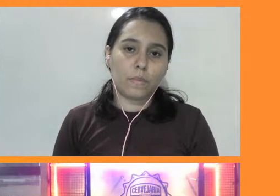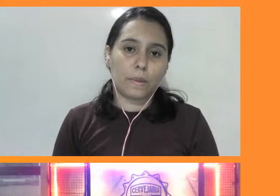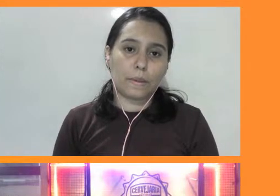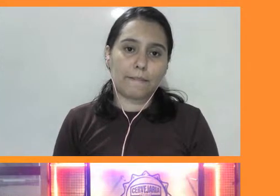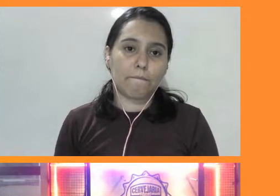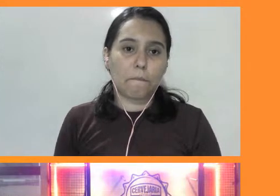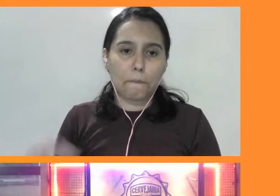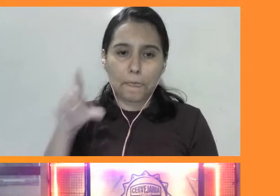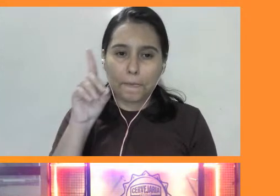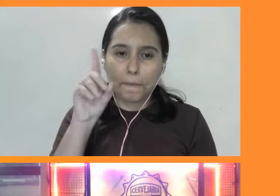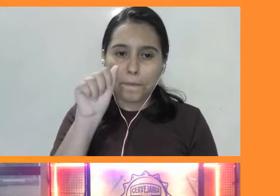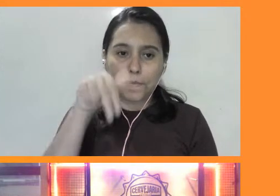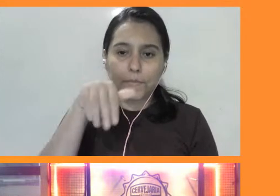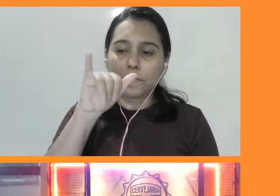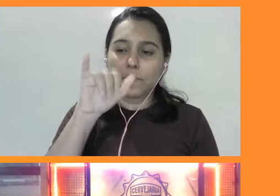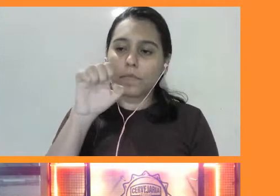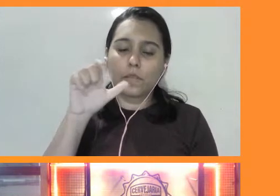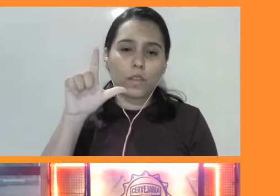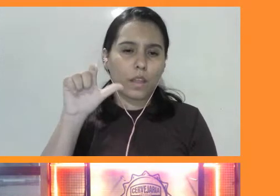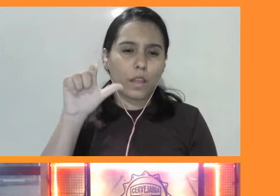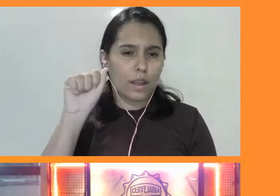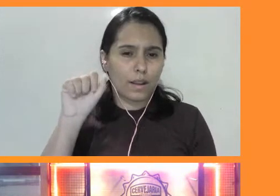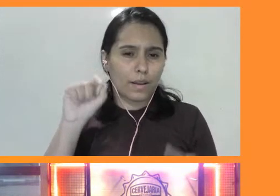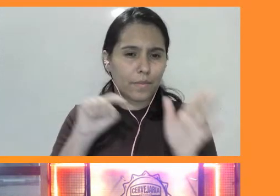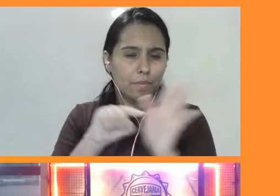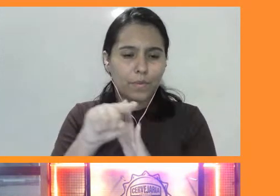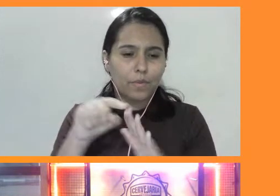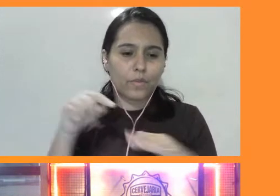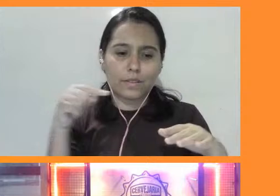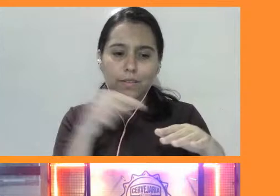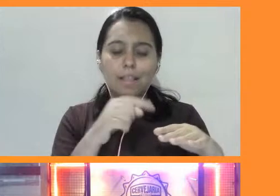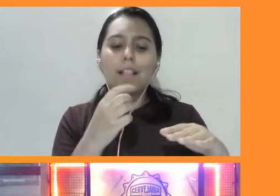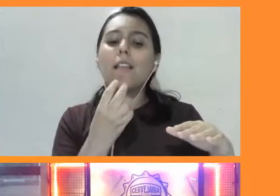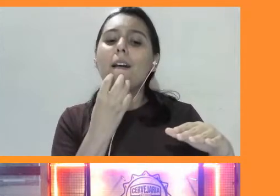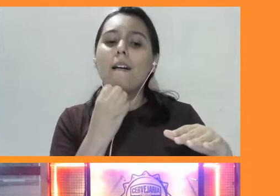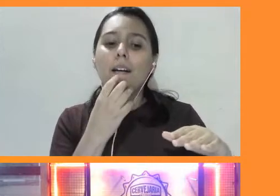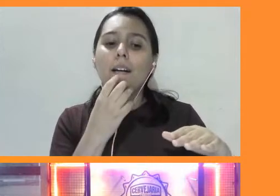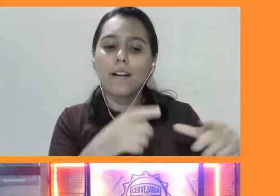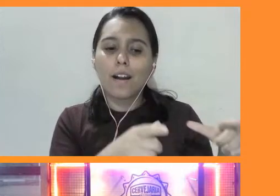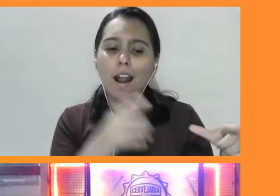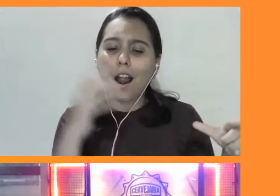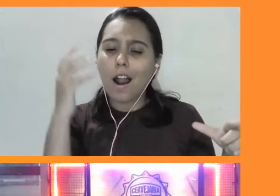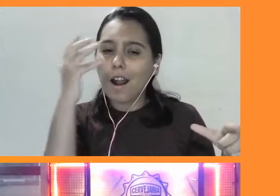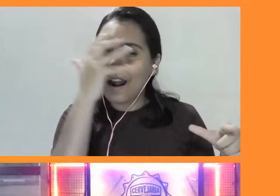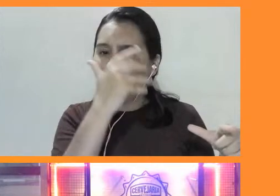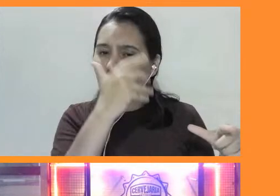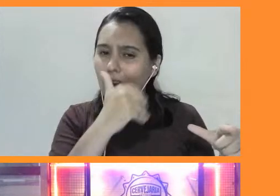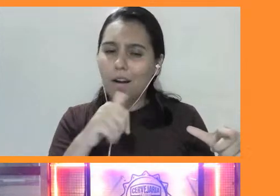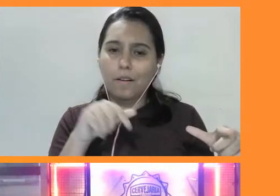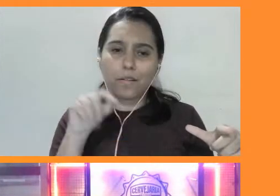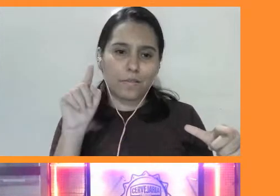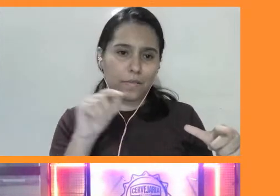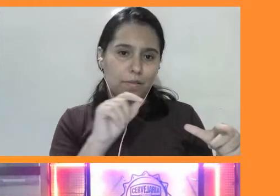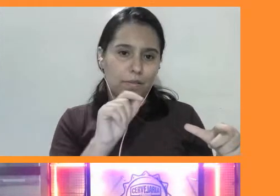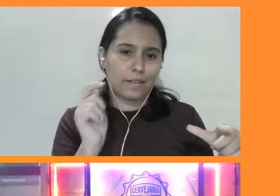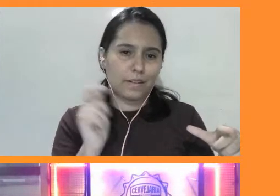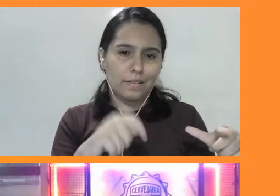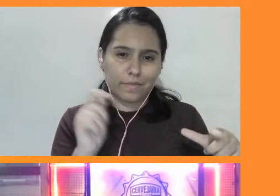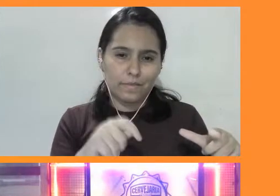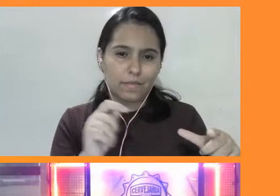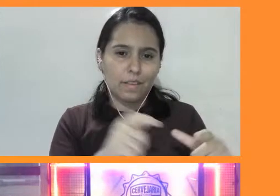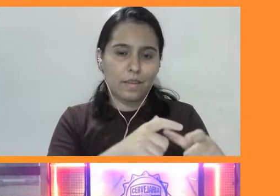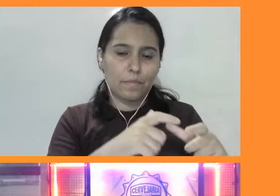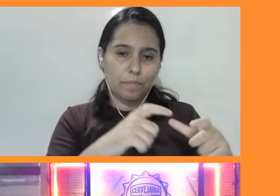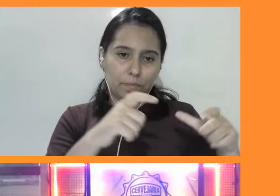Daniela Faria pergunta. O macho mais bonito pode estar relacionado ao maior poder de investimento nesse quesito,